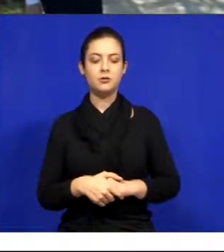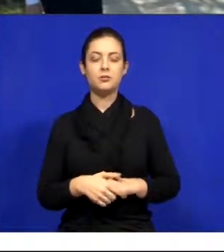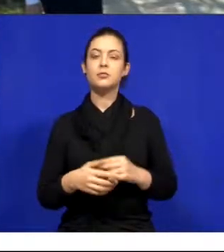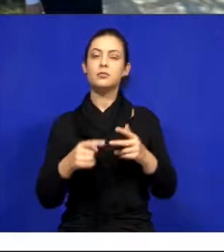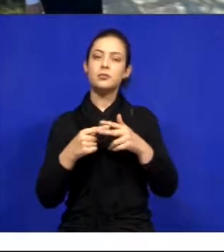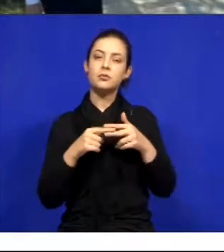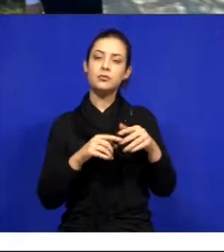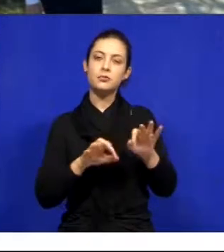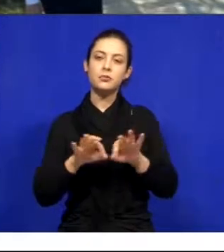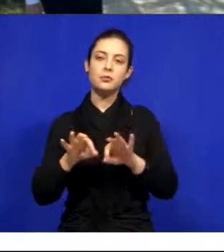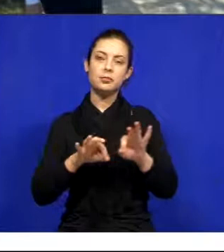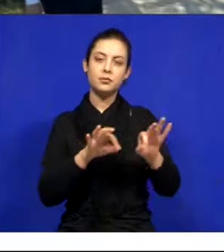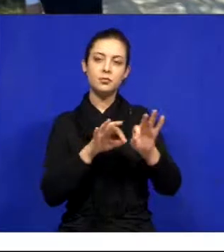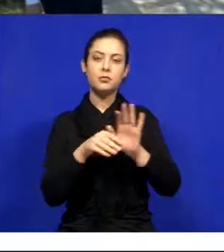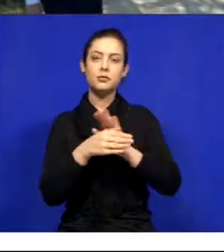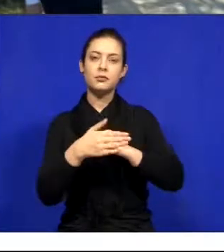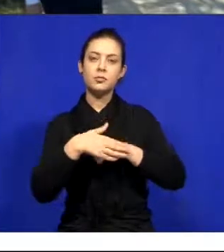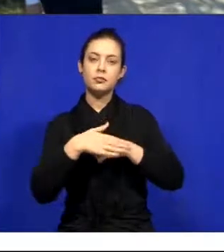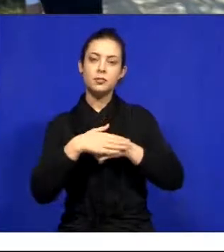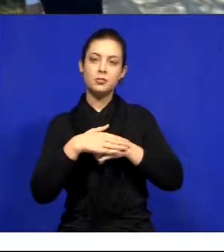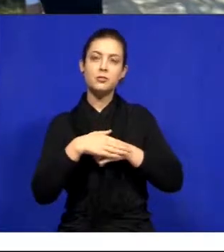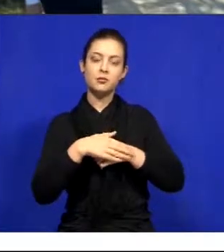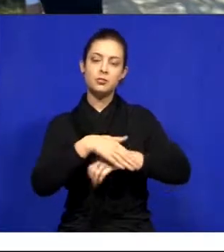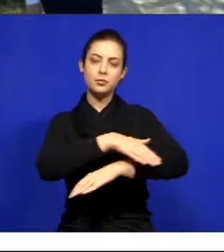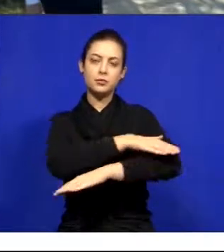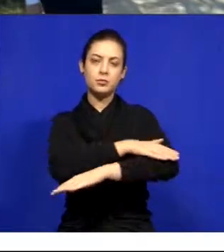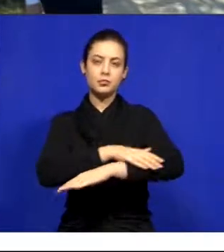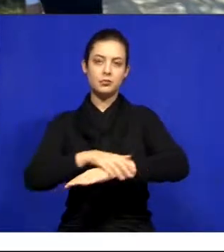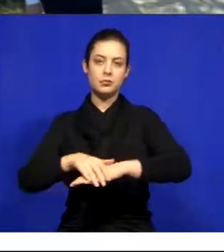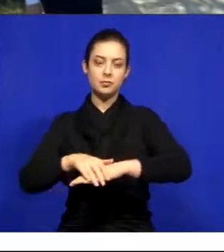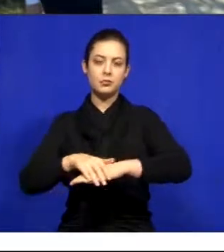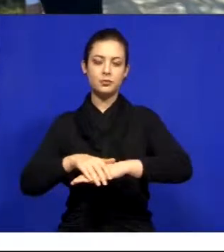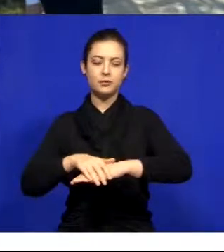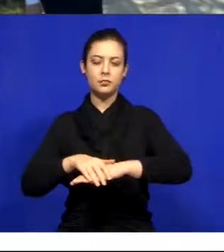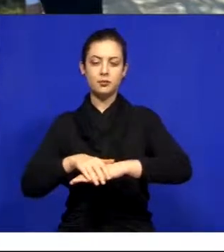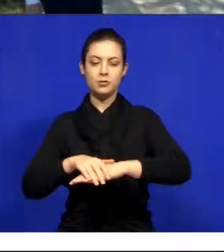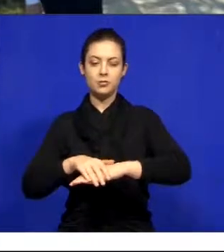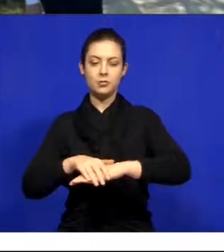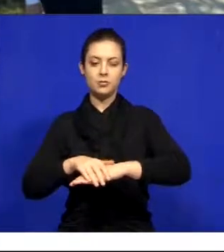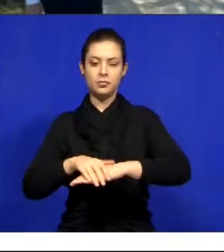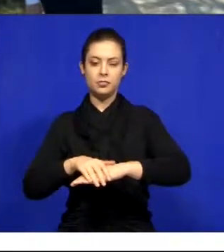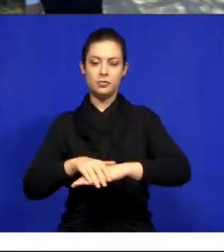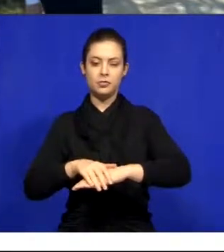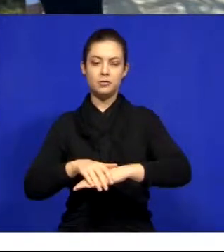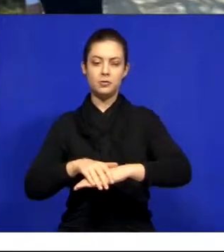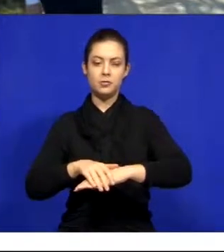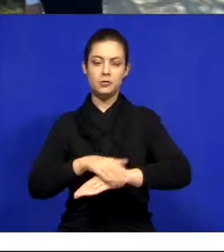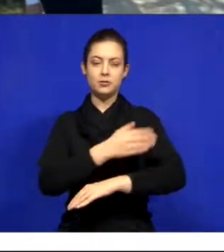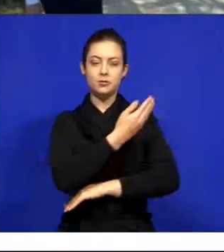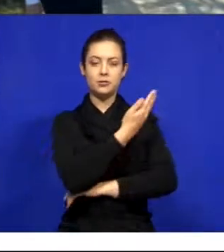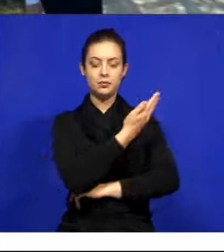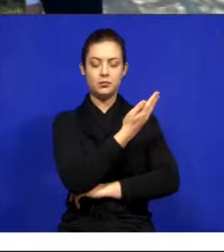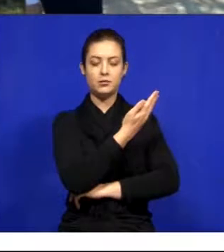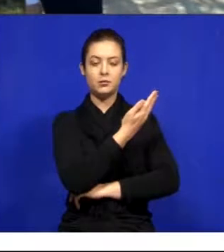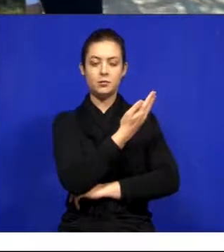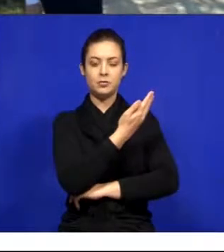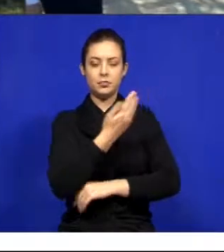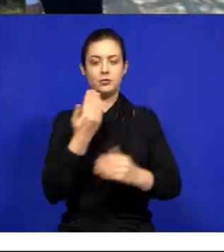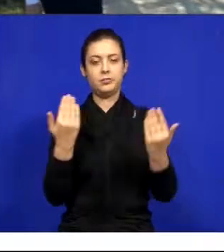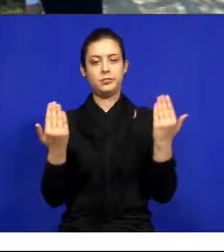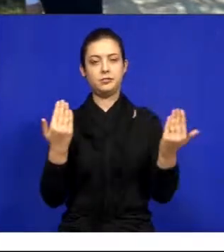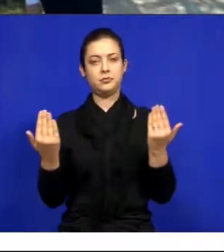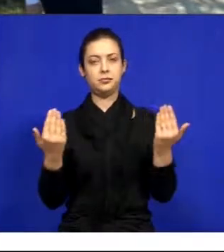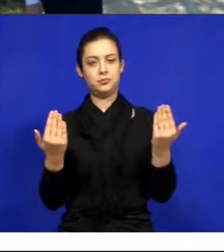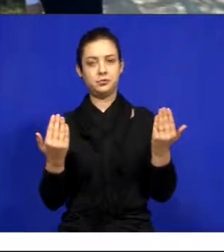Manutenção feita na estrada de água de Igaratá. Antes e depois